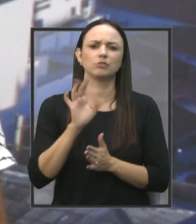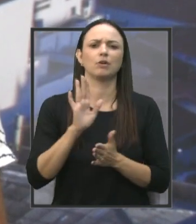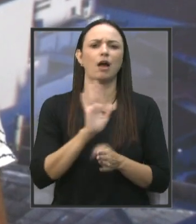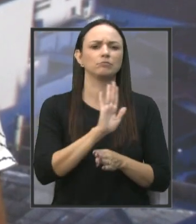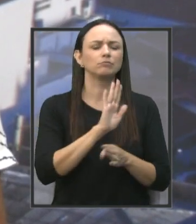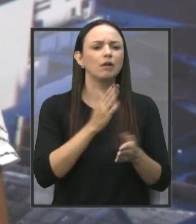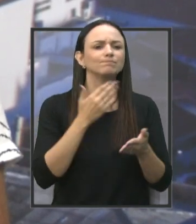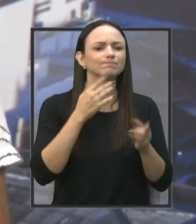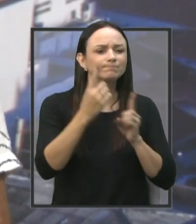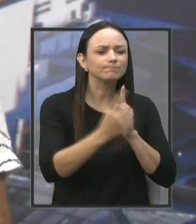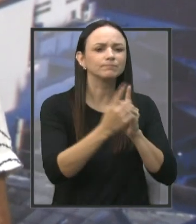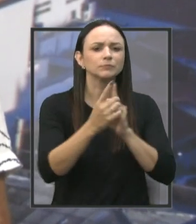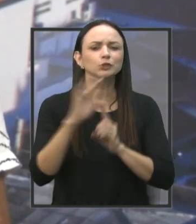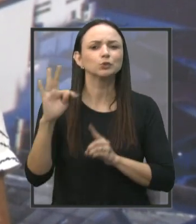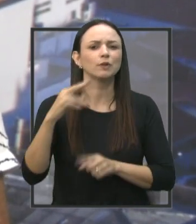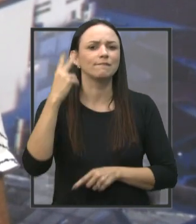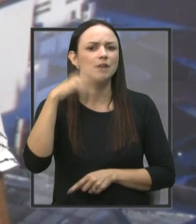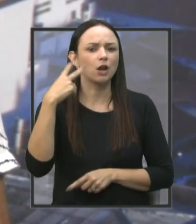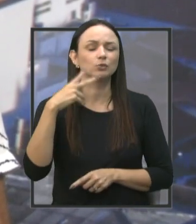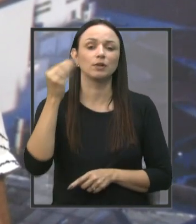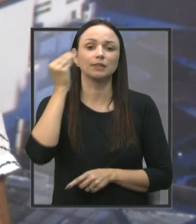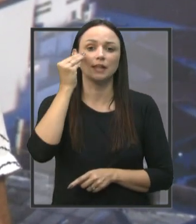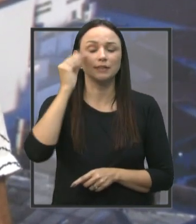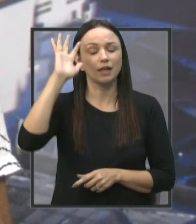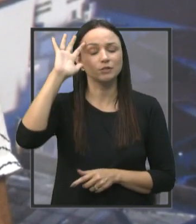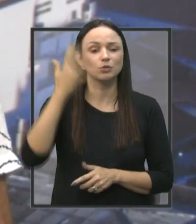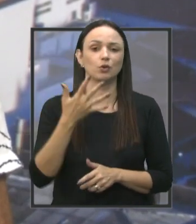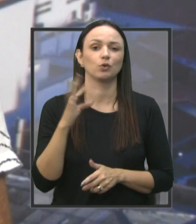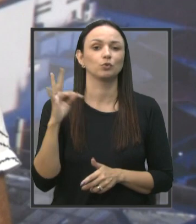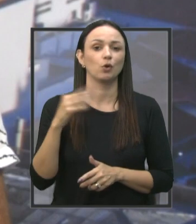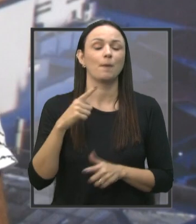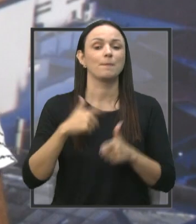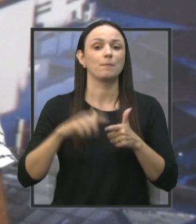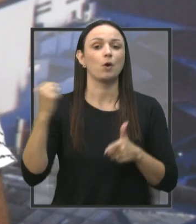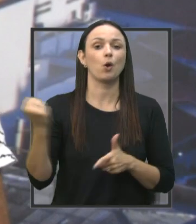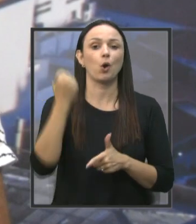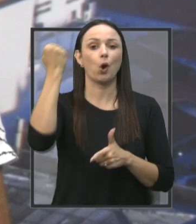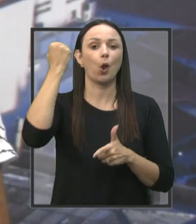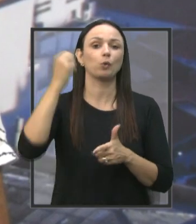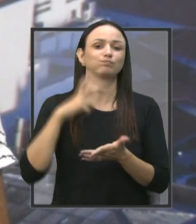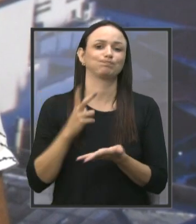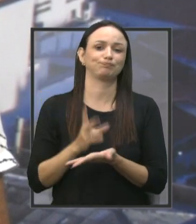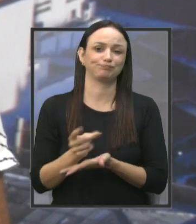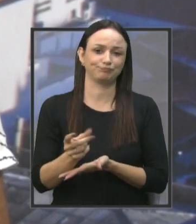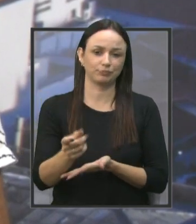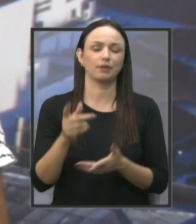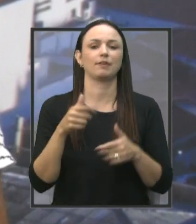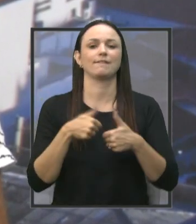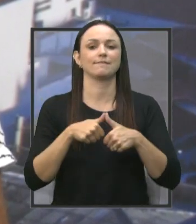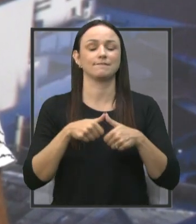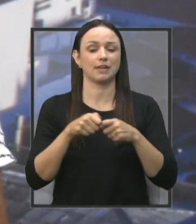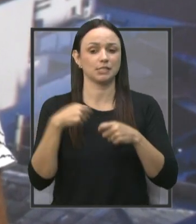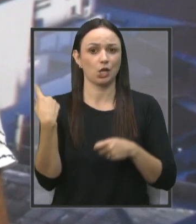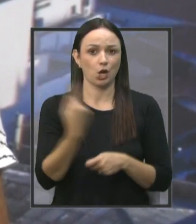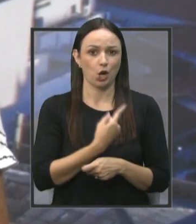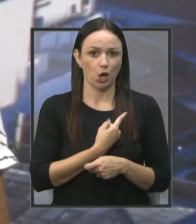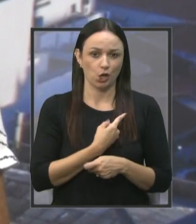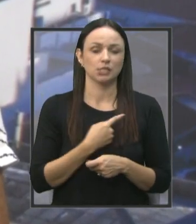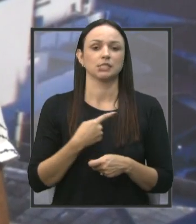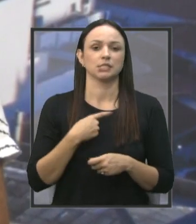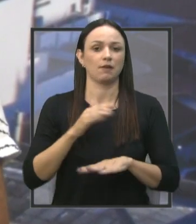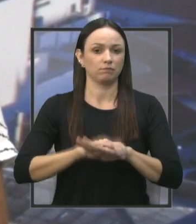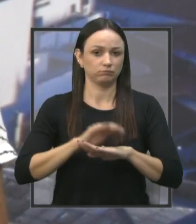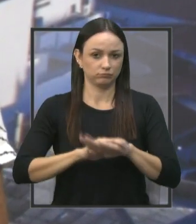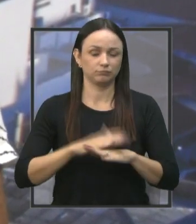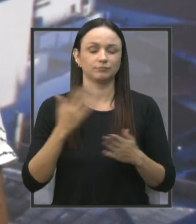vereadores, né? E tentar buscar uma solução para problemas graves e crônicos da cidade. Nós vamos fazer a nossa parte, tenho certeza que tudo vai